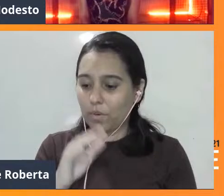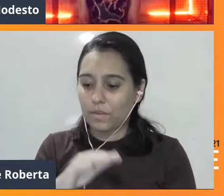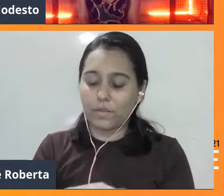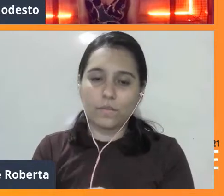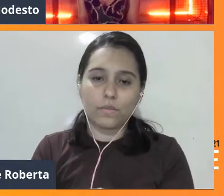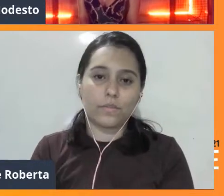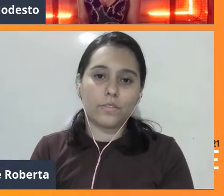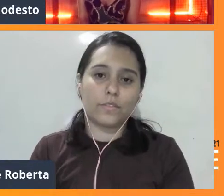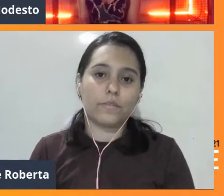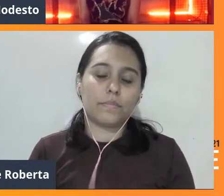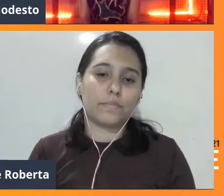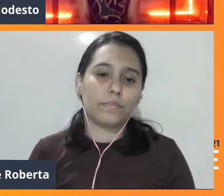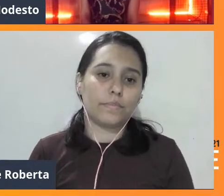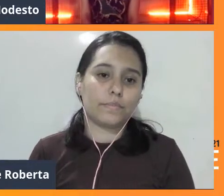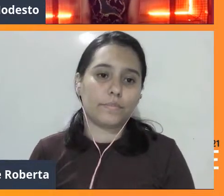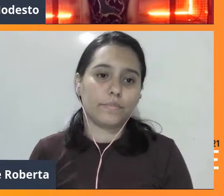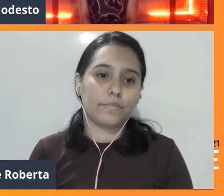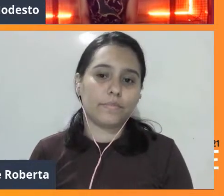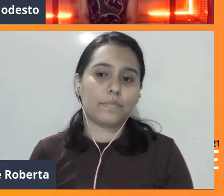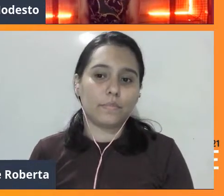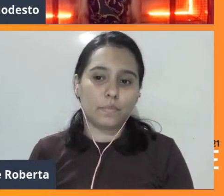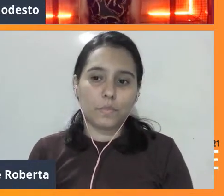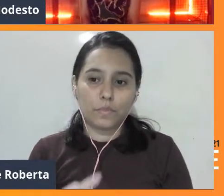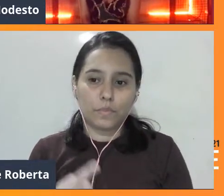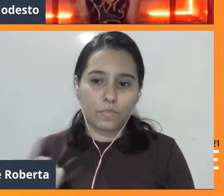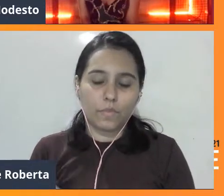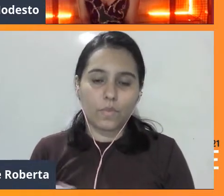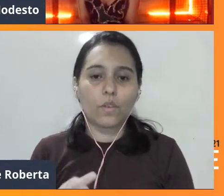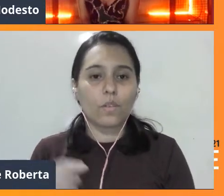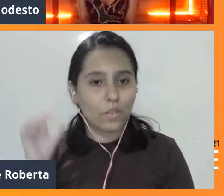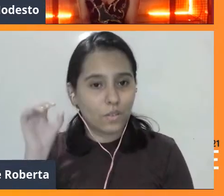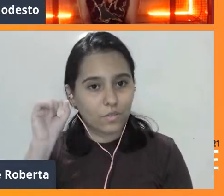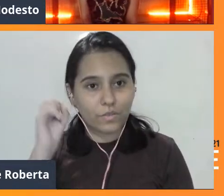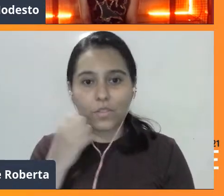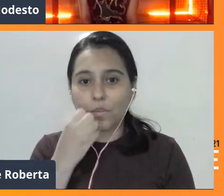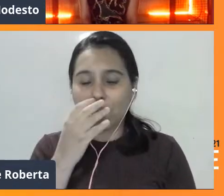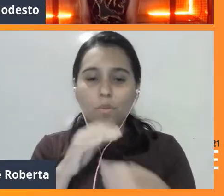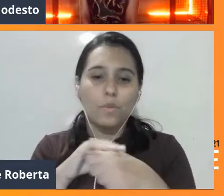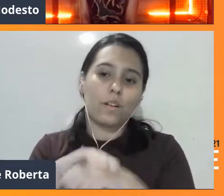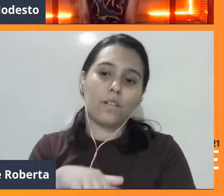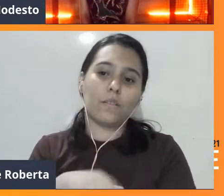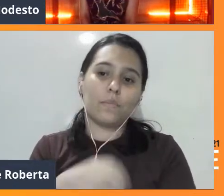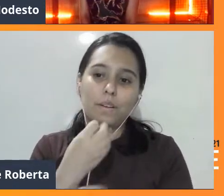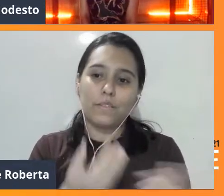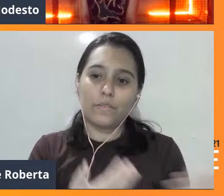Sim. Estamos ouvindo. Boa noite. Seja bem-vindo. Boa noite, boa noite.